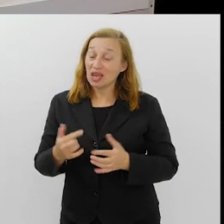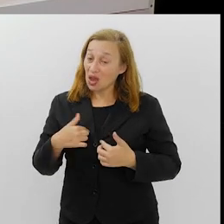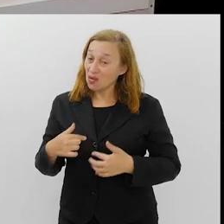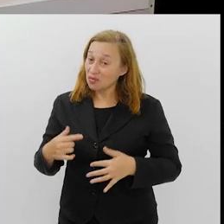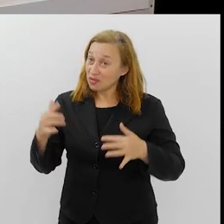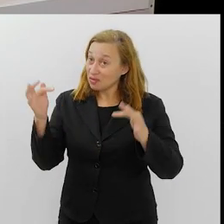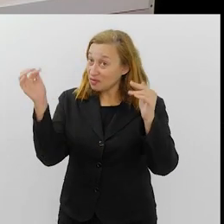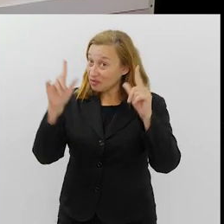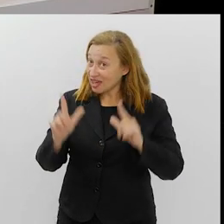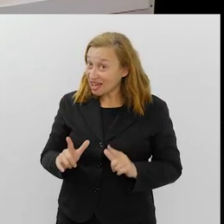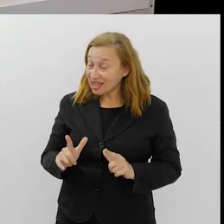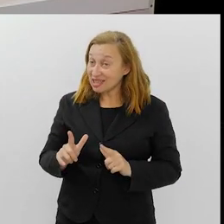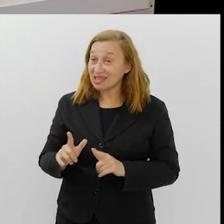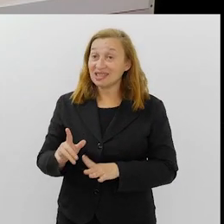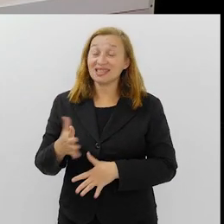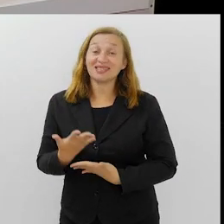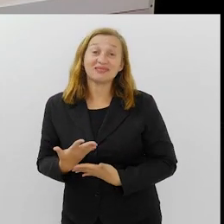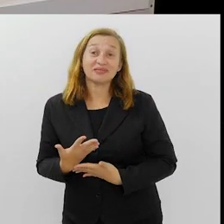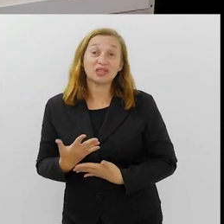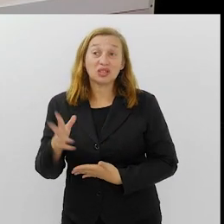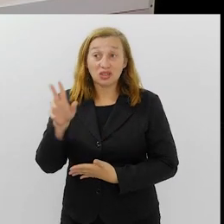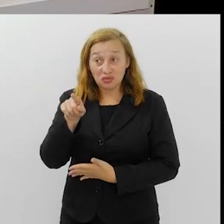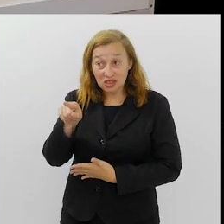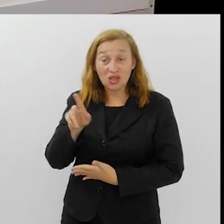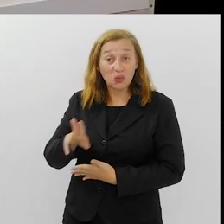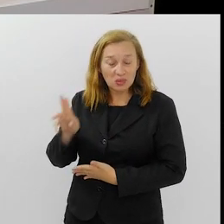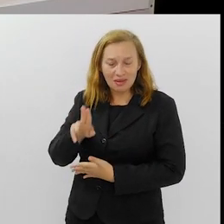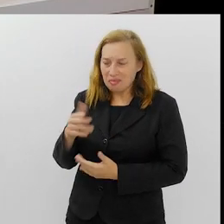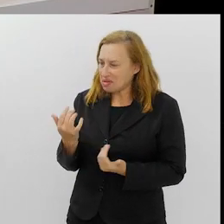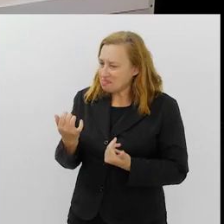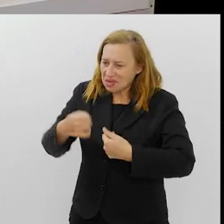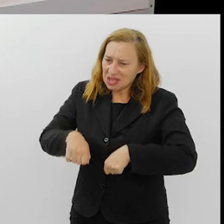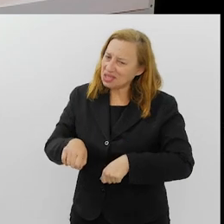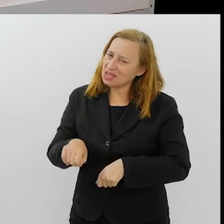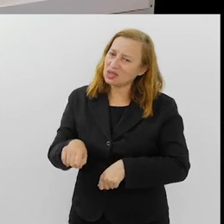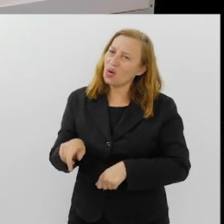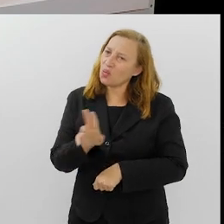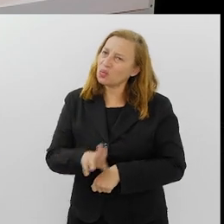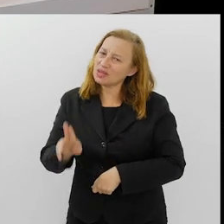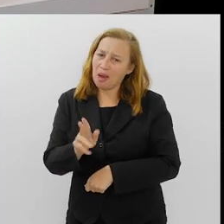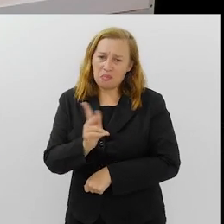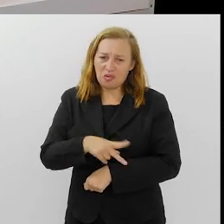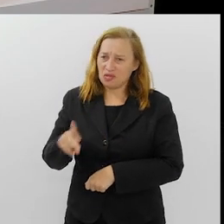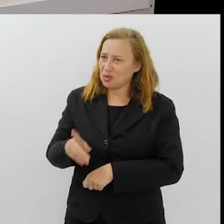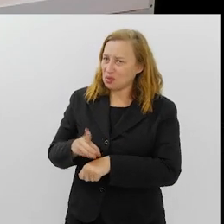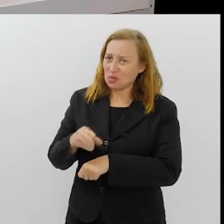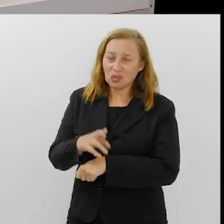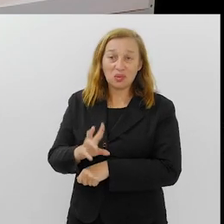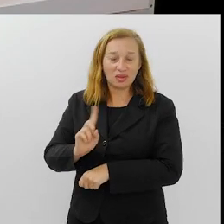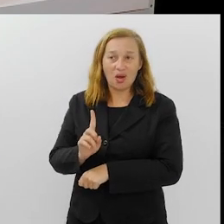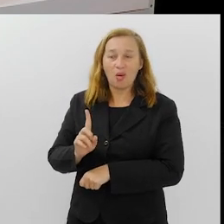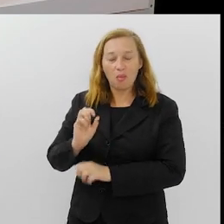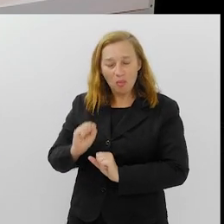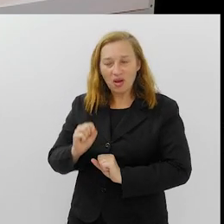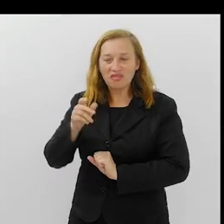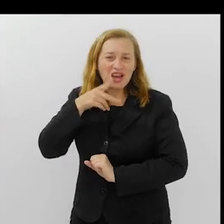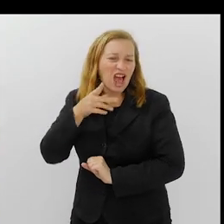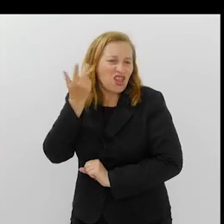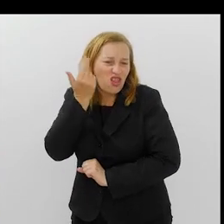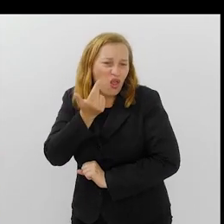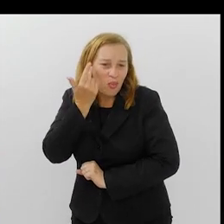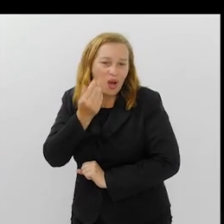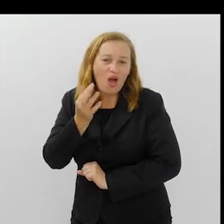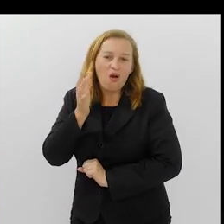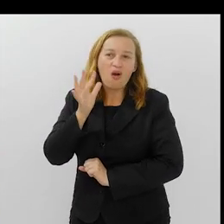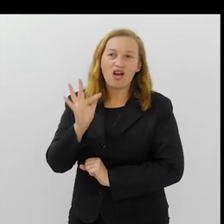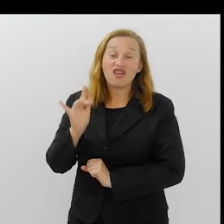eu fico muito honrado de você utilizá-la, mas não há necessidade do professor doutor, não. Pode me tratar de Filipe como a gente sempre